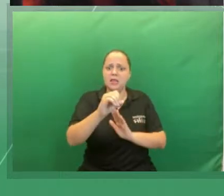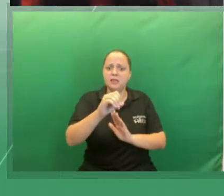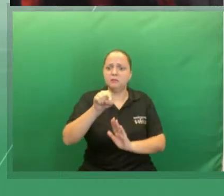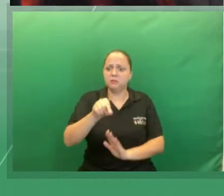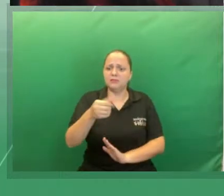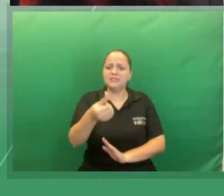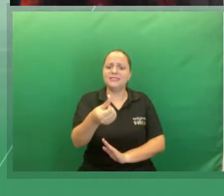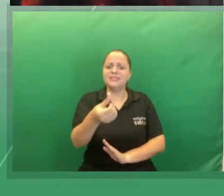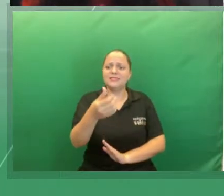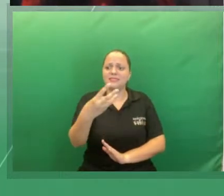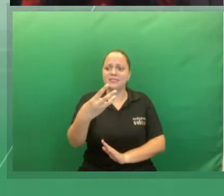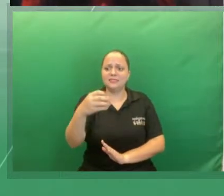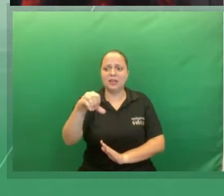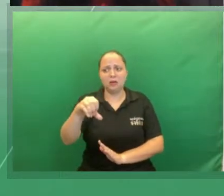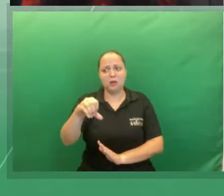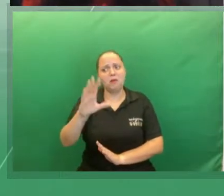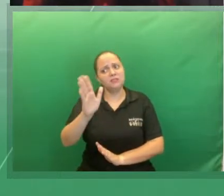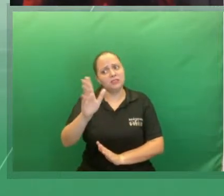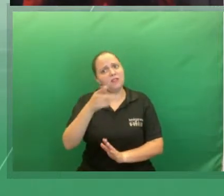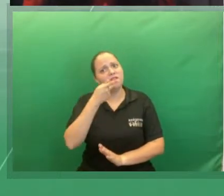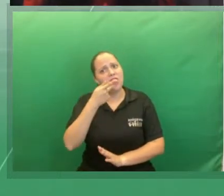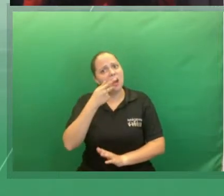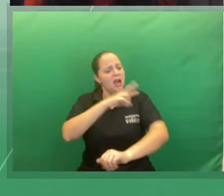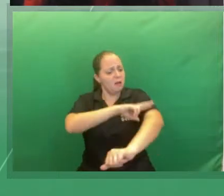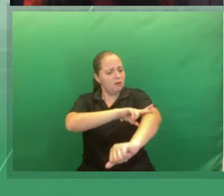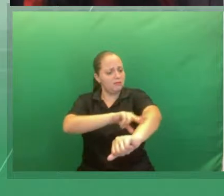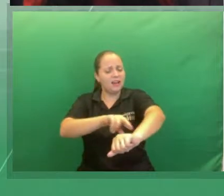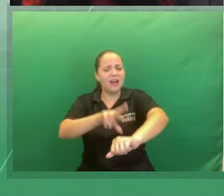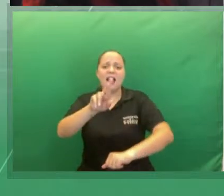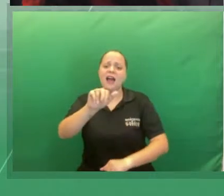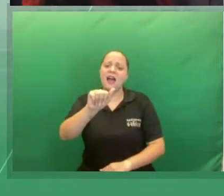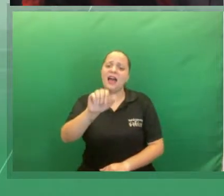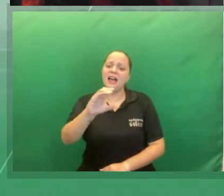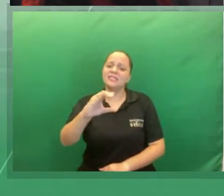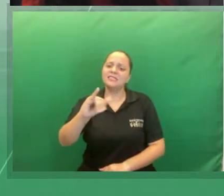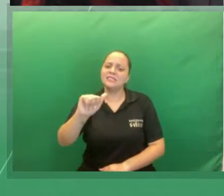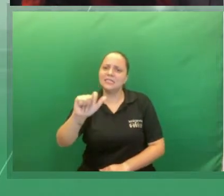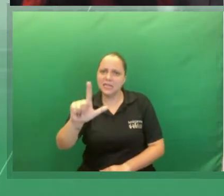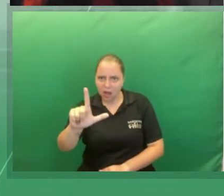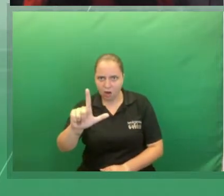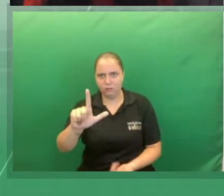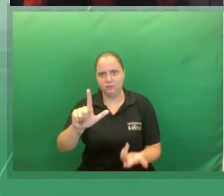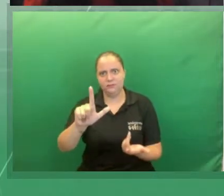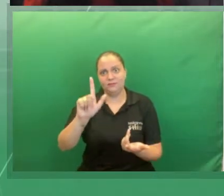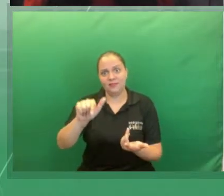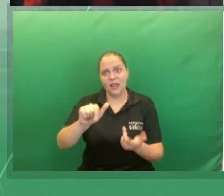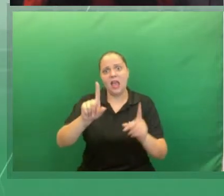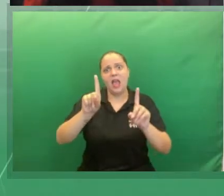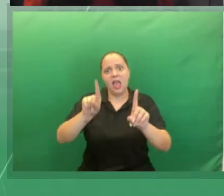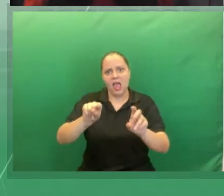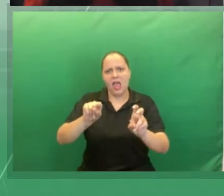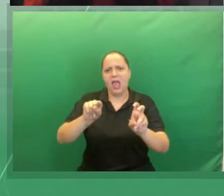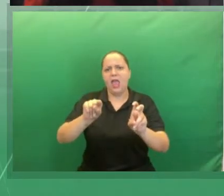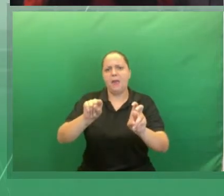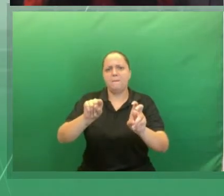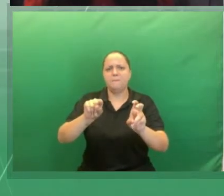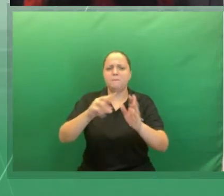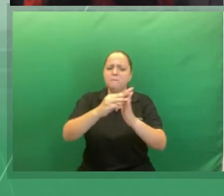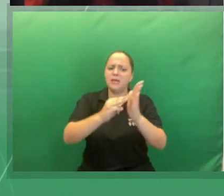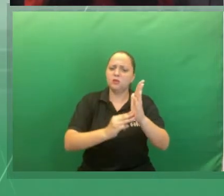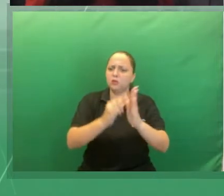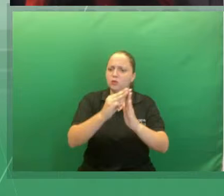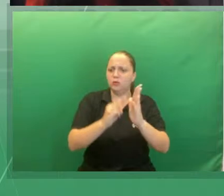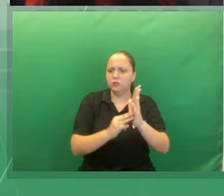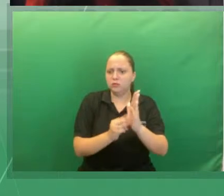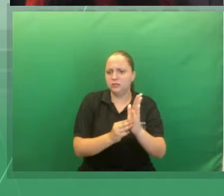A pesquisa desenvolvida é de cunho qualitativo exploratório, tendo a pesquisa bibliográfica como